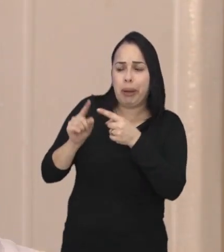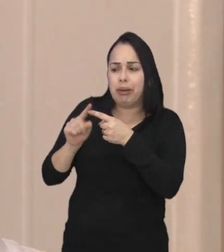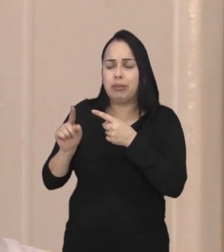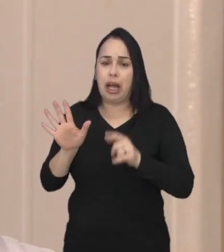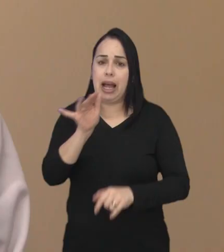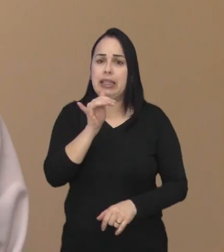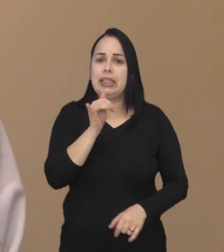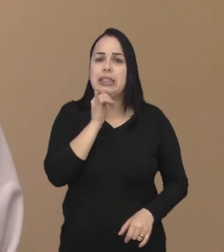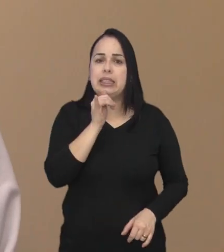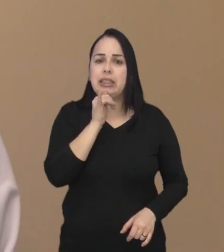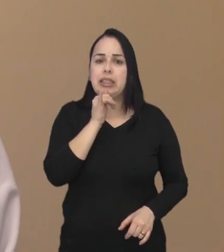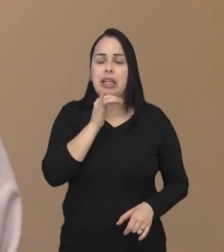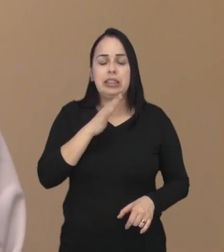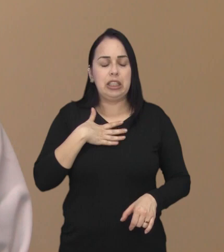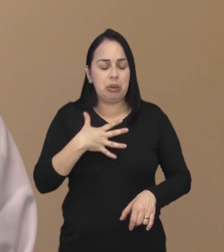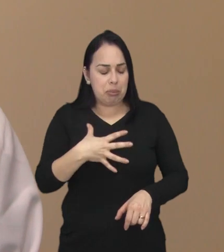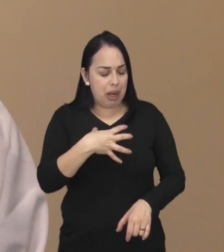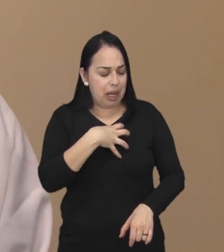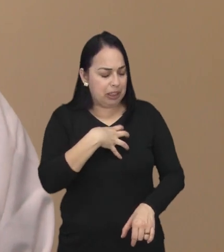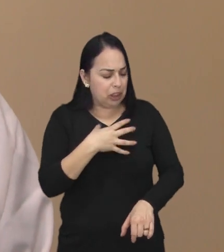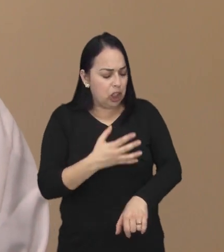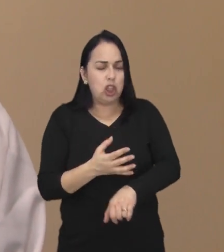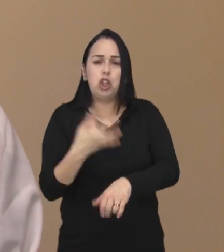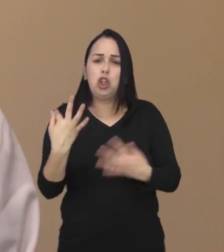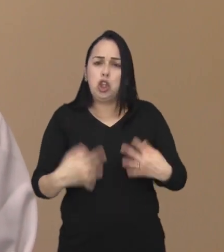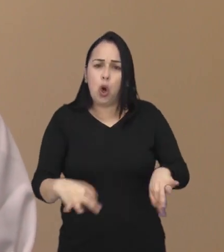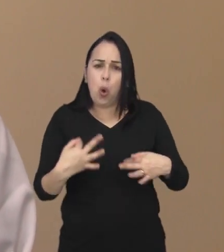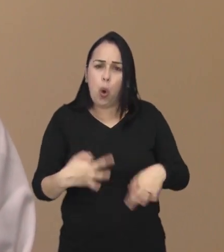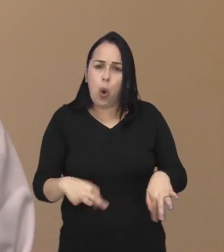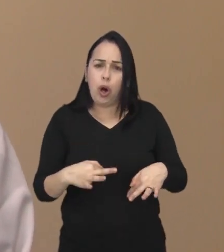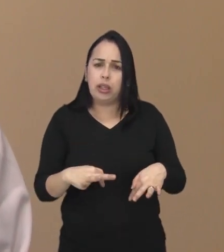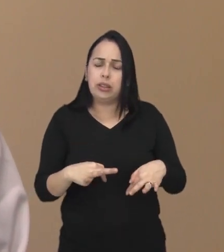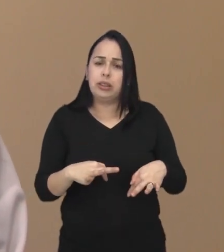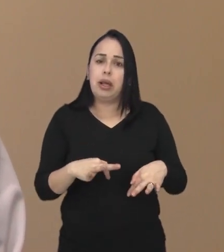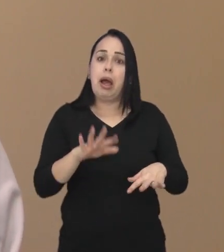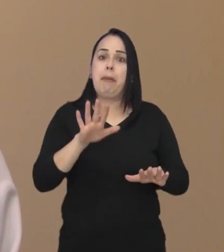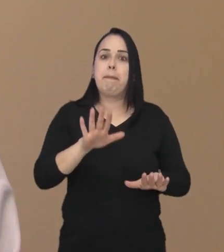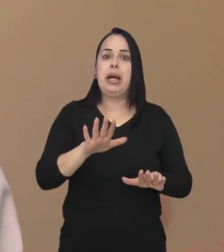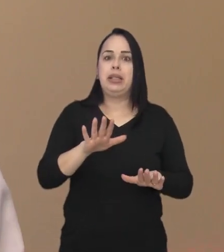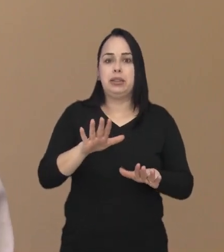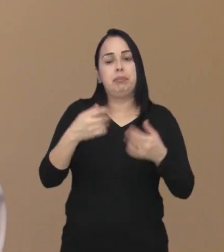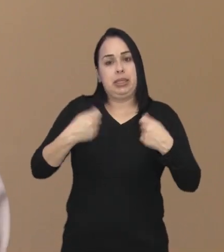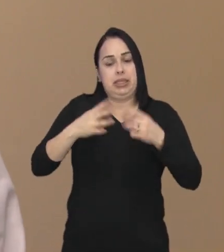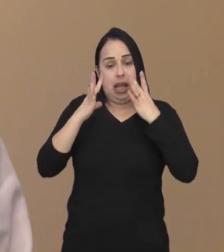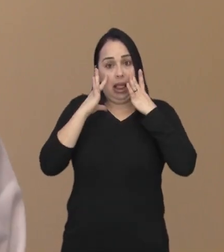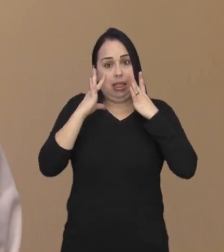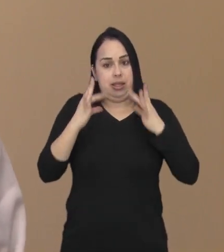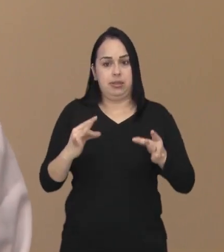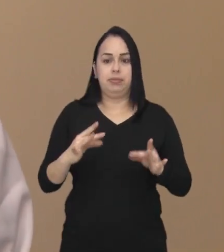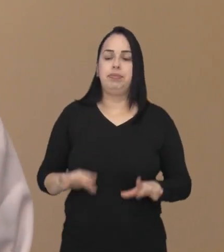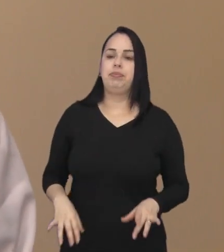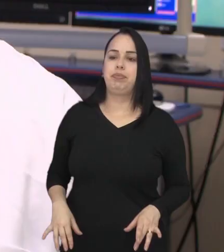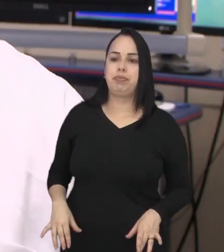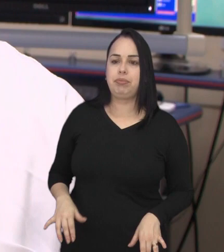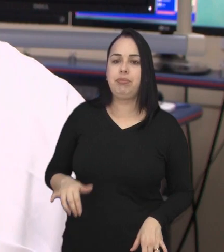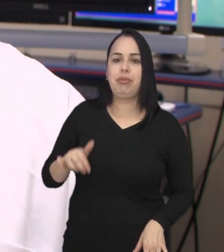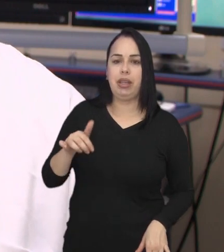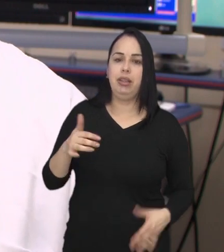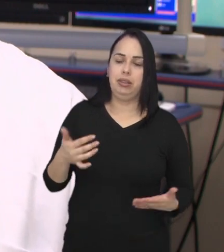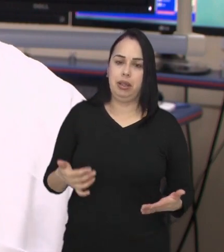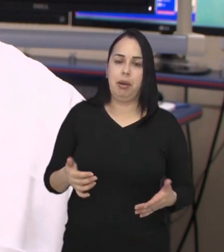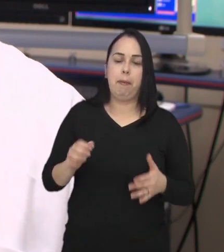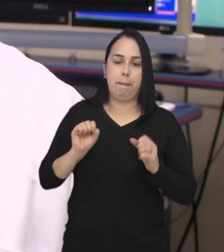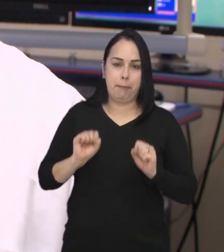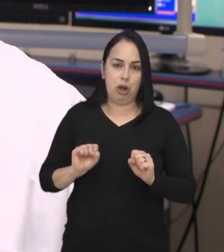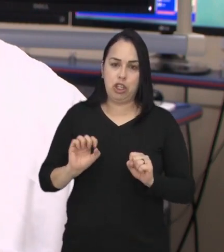específico. Às vezes, é uma dor que aparece em outra parte do corpo, mas que merece atenção. Ela